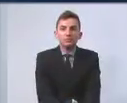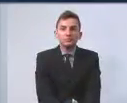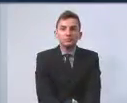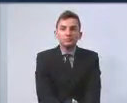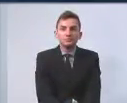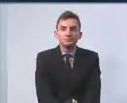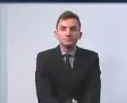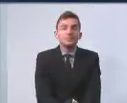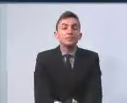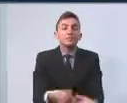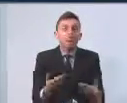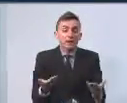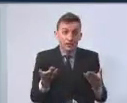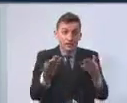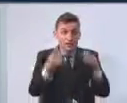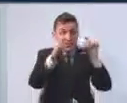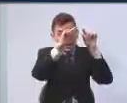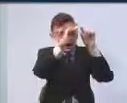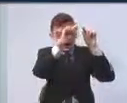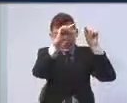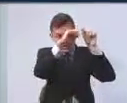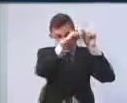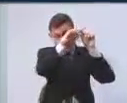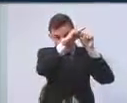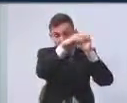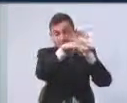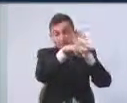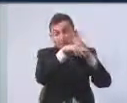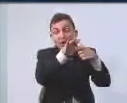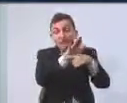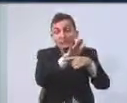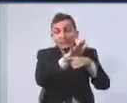As entidades de assistência social